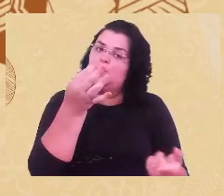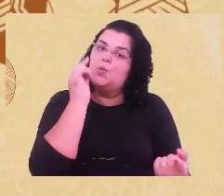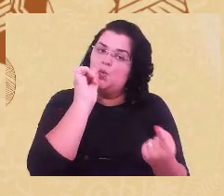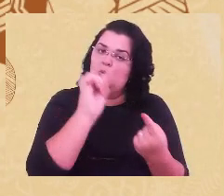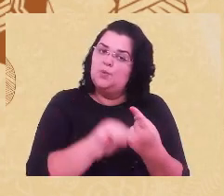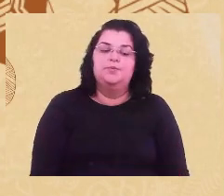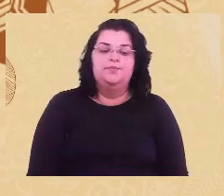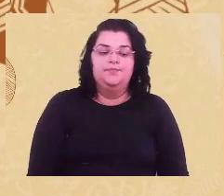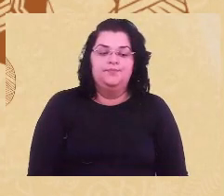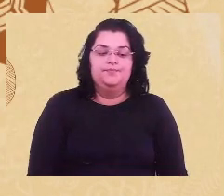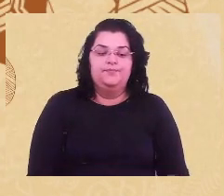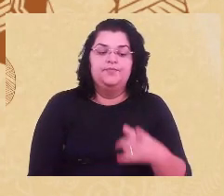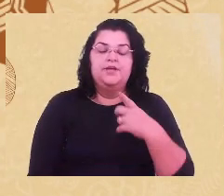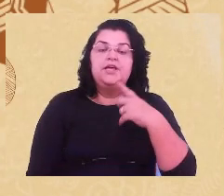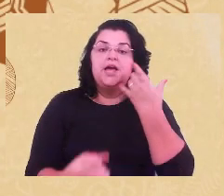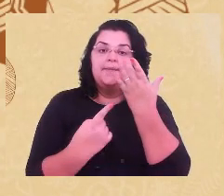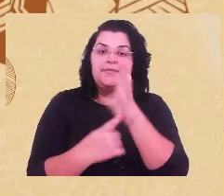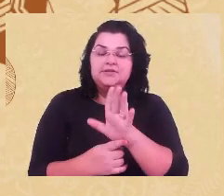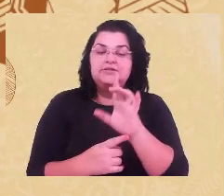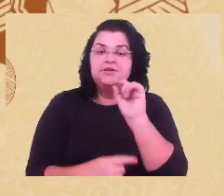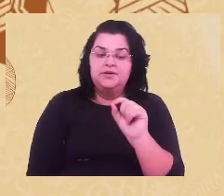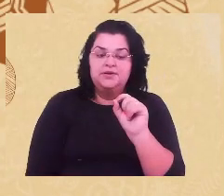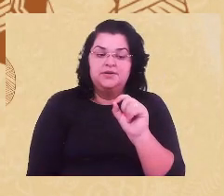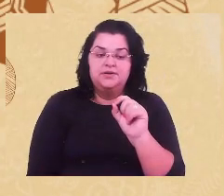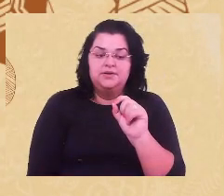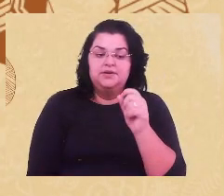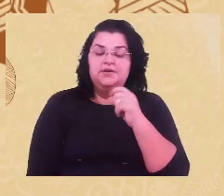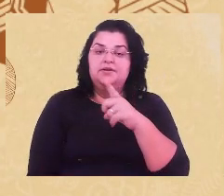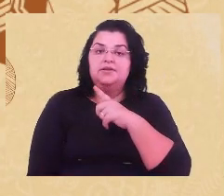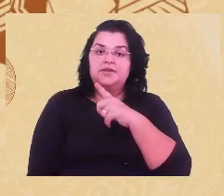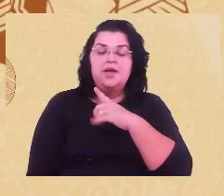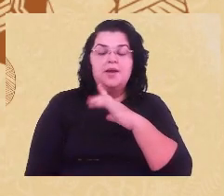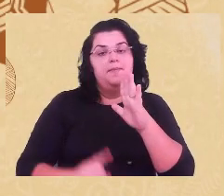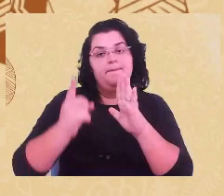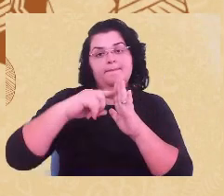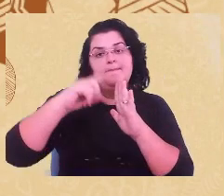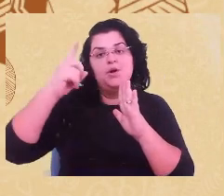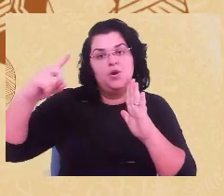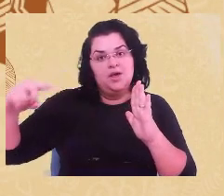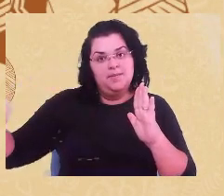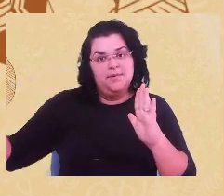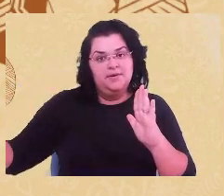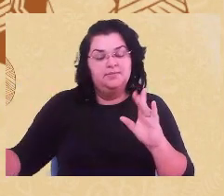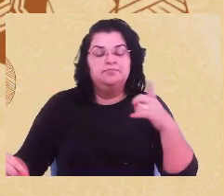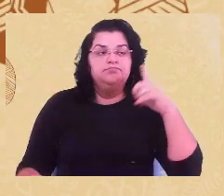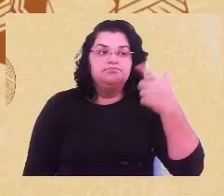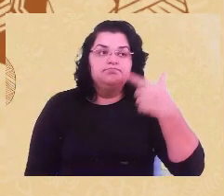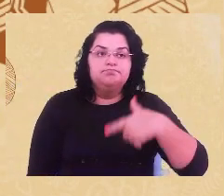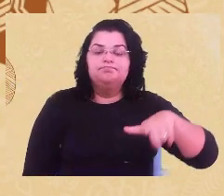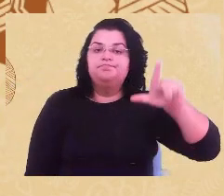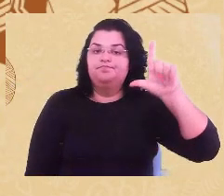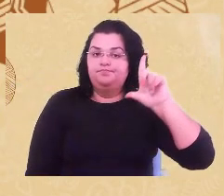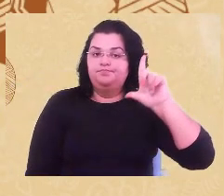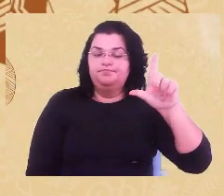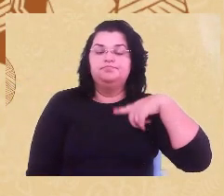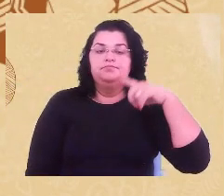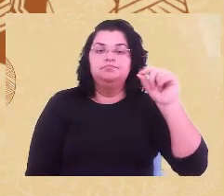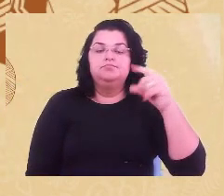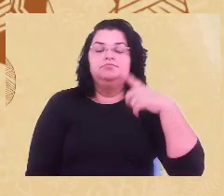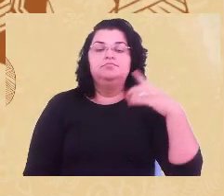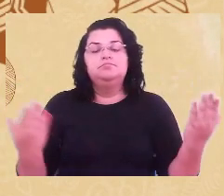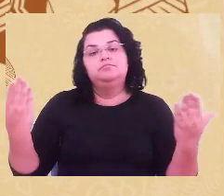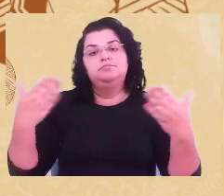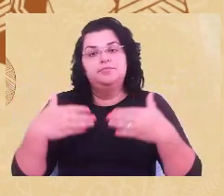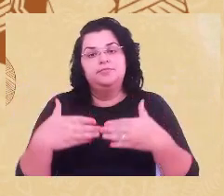apresentar um certo panorama teórico que pode subsidiar as